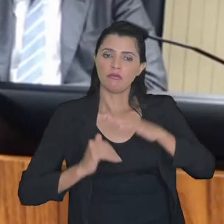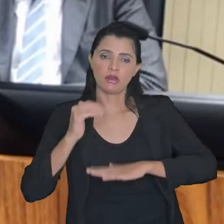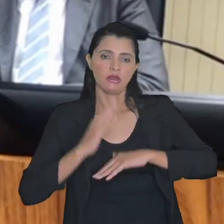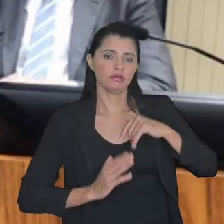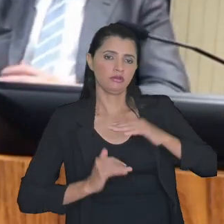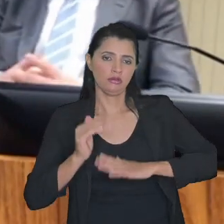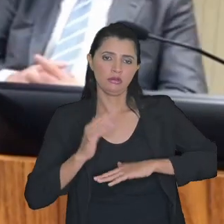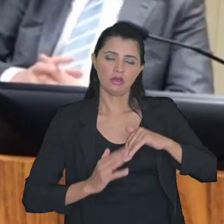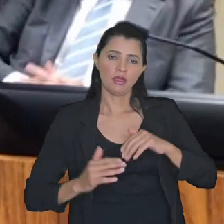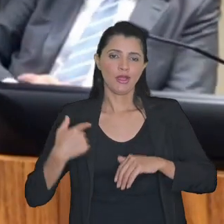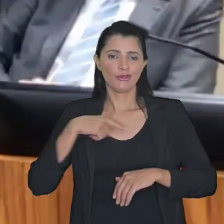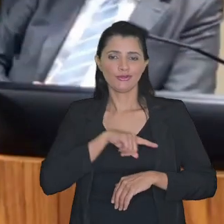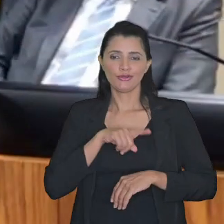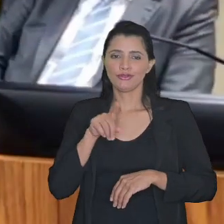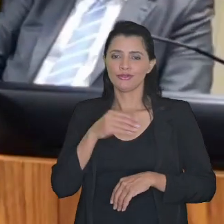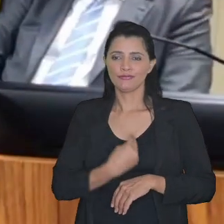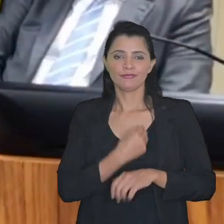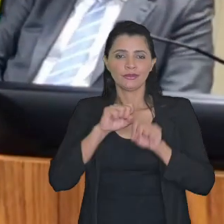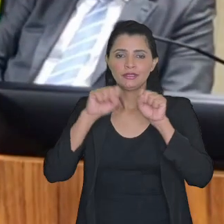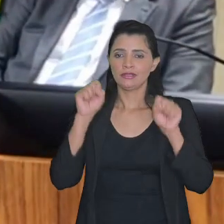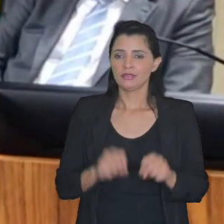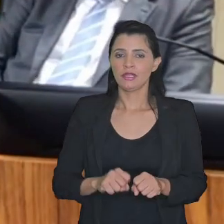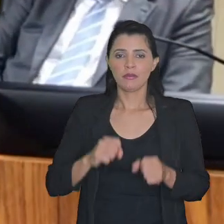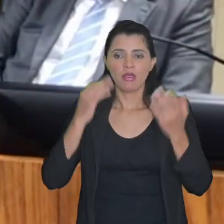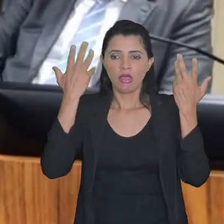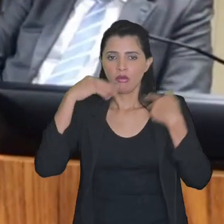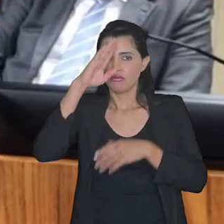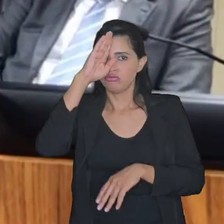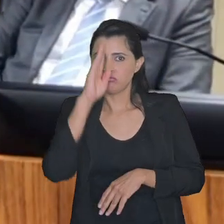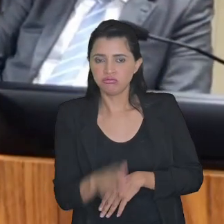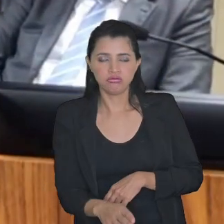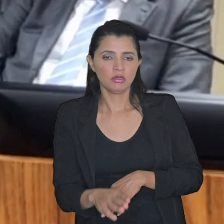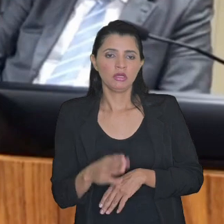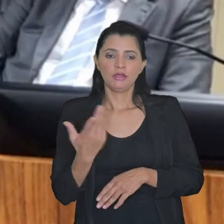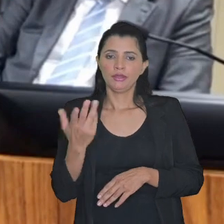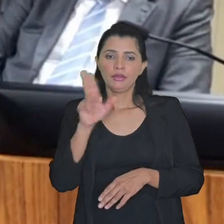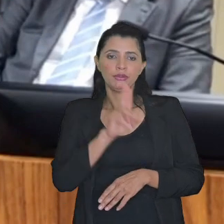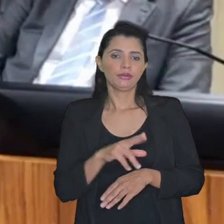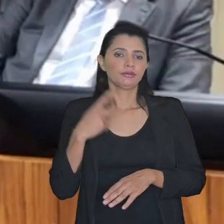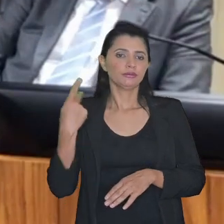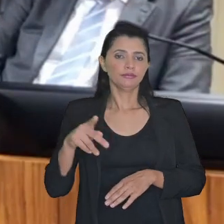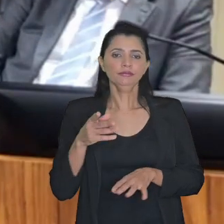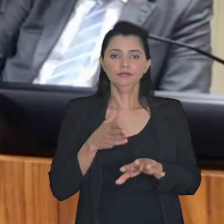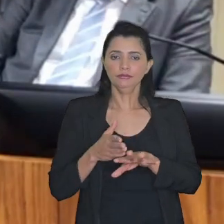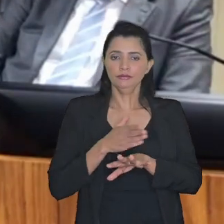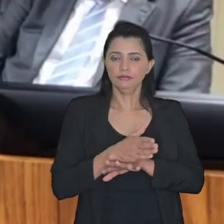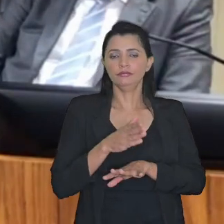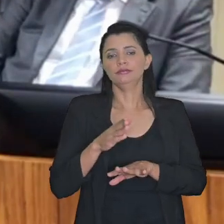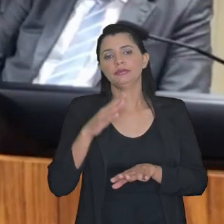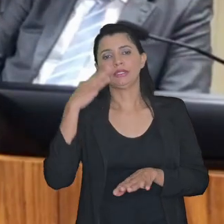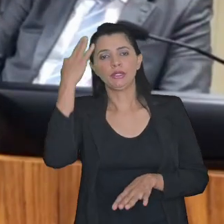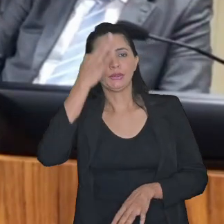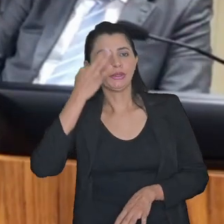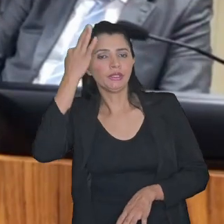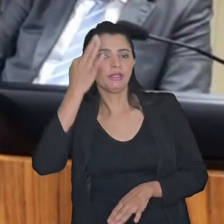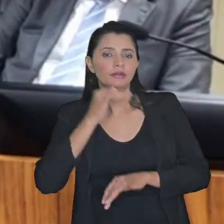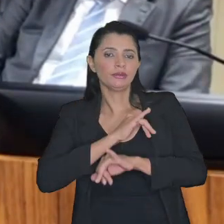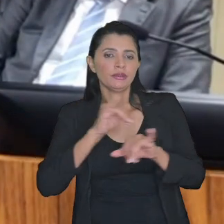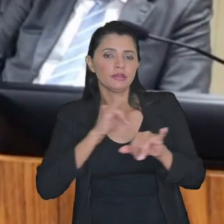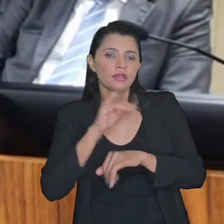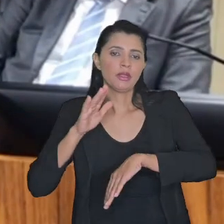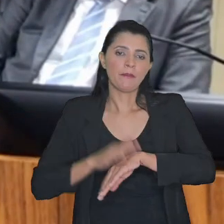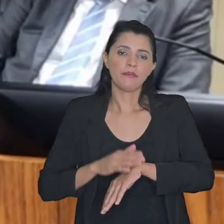um sistema de automática infalível aplicação daquelas diretivas teóricas